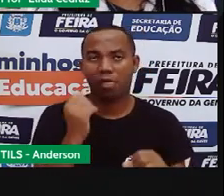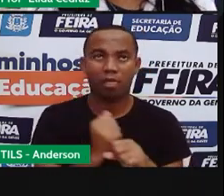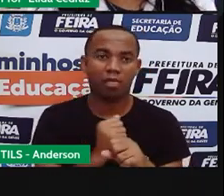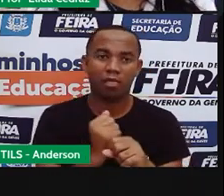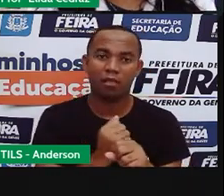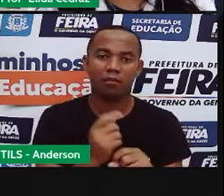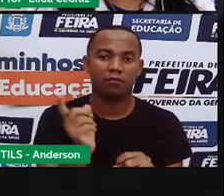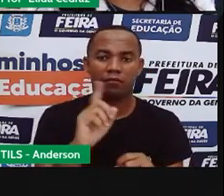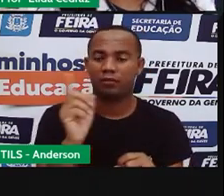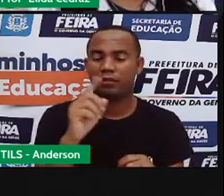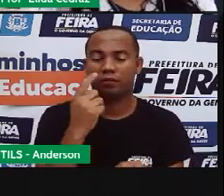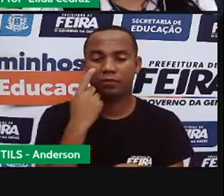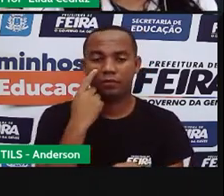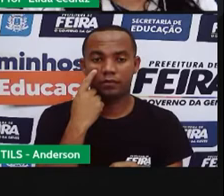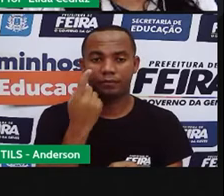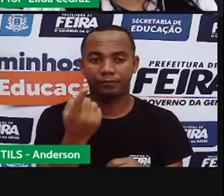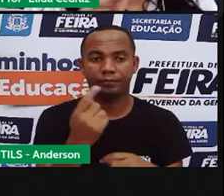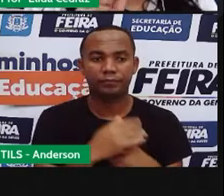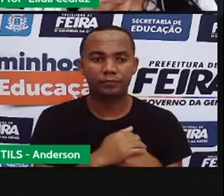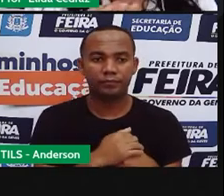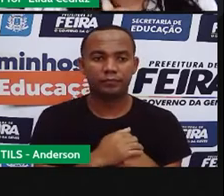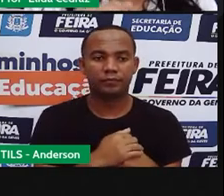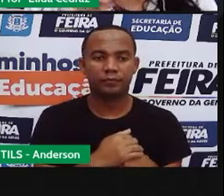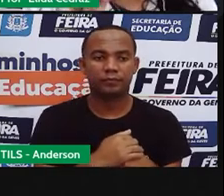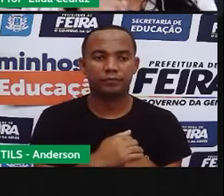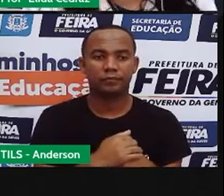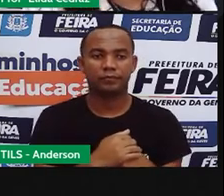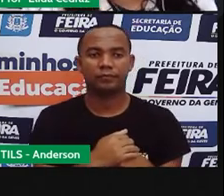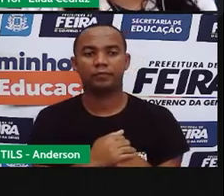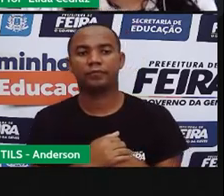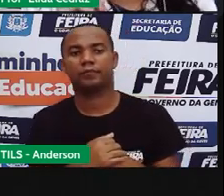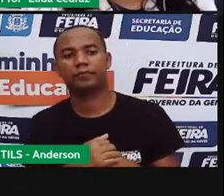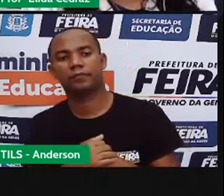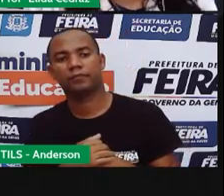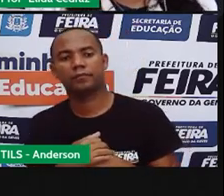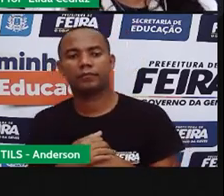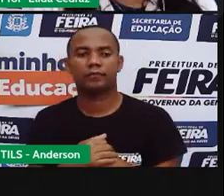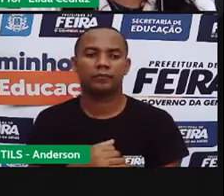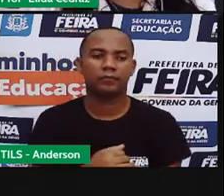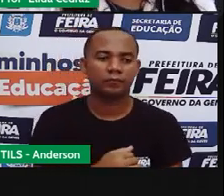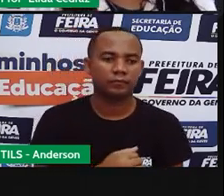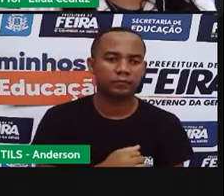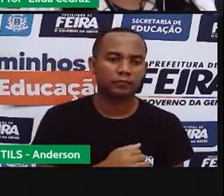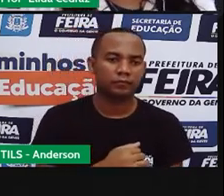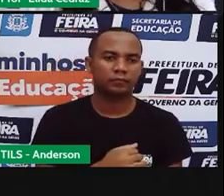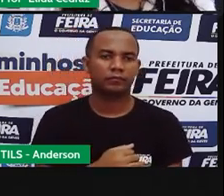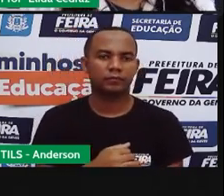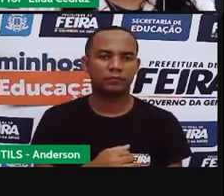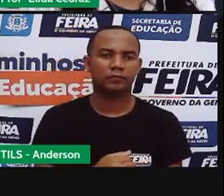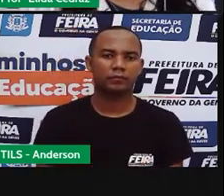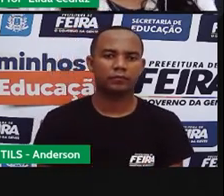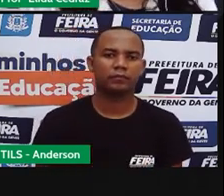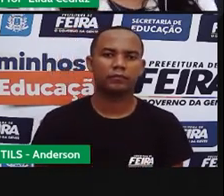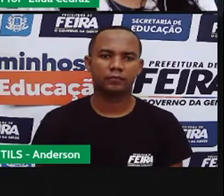Sempre vai ter uma desvoltagem. Agora a gente vai ver os desvoltagens de utilizar a pareia madeira na construção.